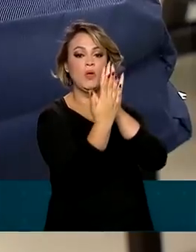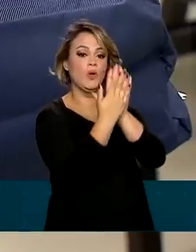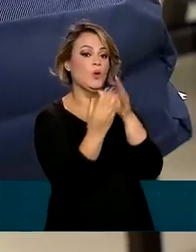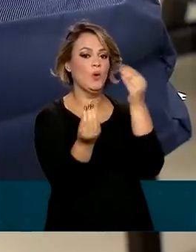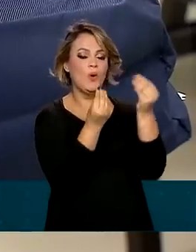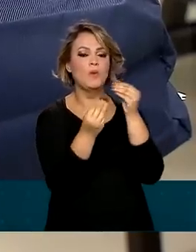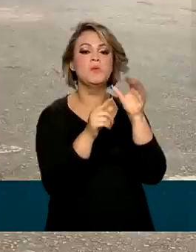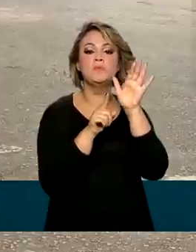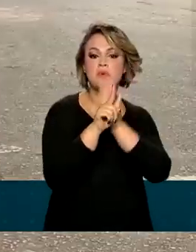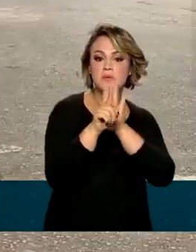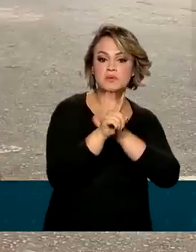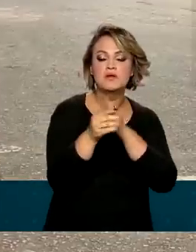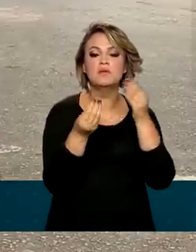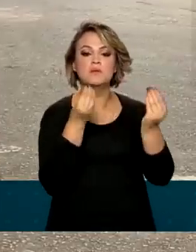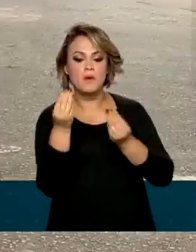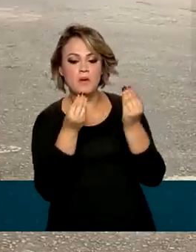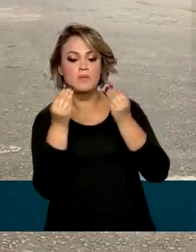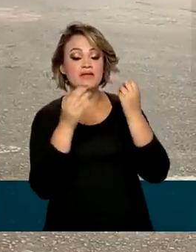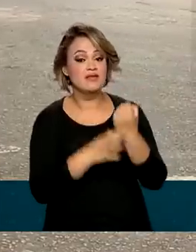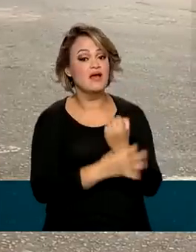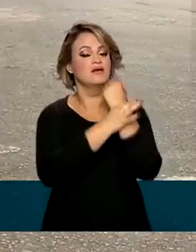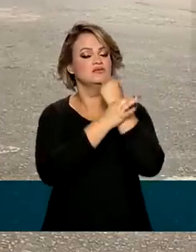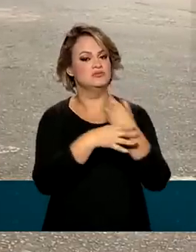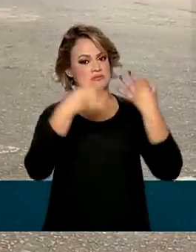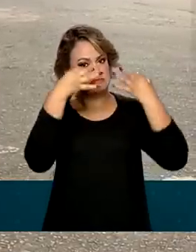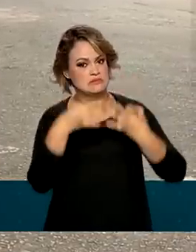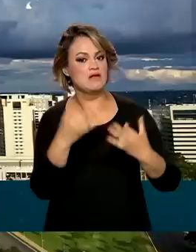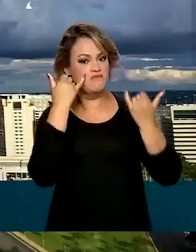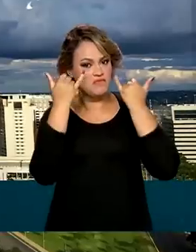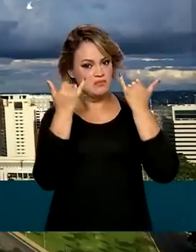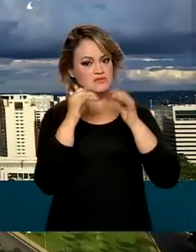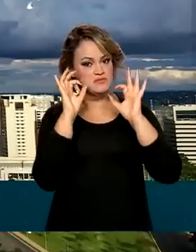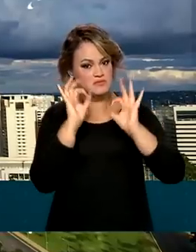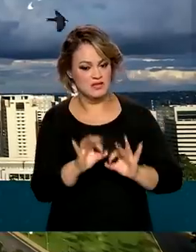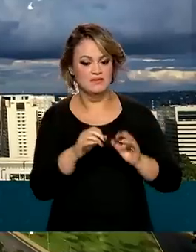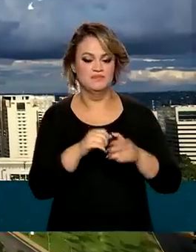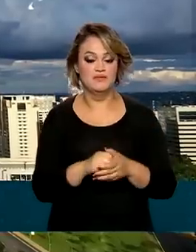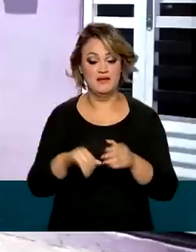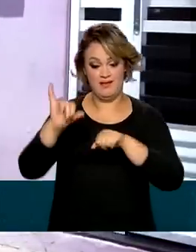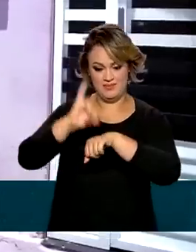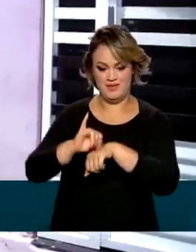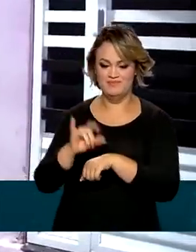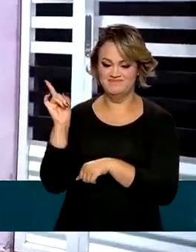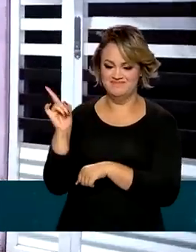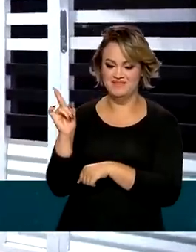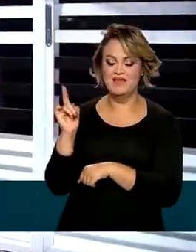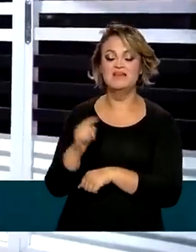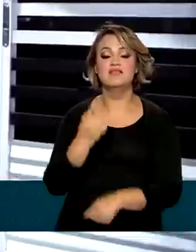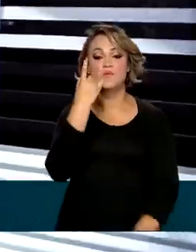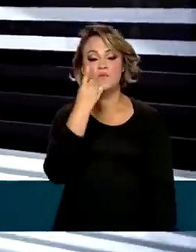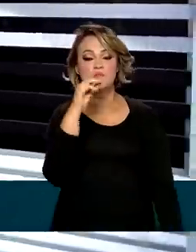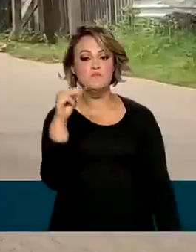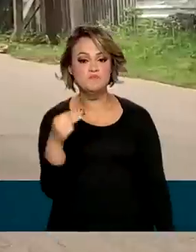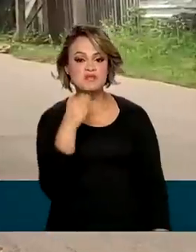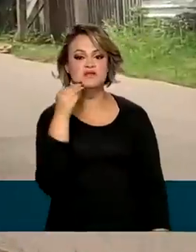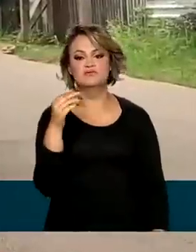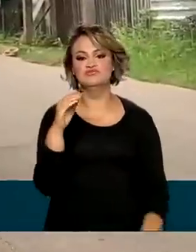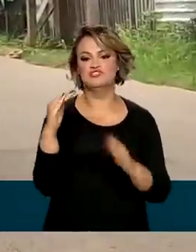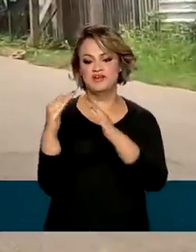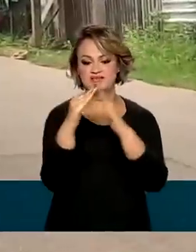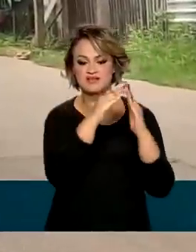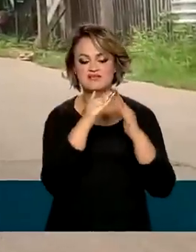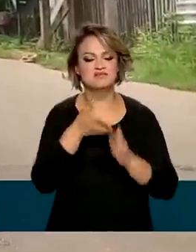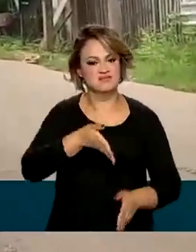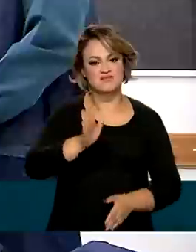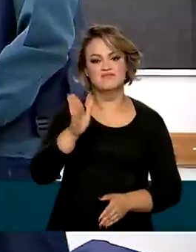preencher questionários e garantir a coleta fiel dos dados. Na capital do país, são mais de um milhão de domicílios a